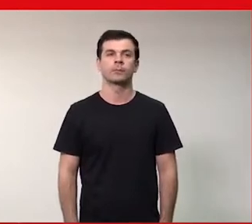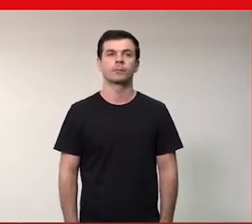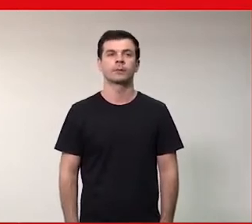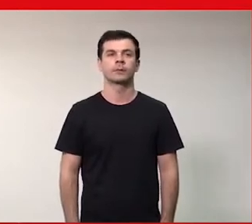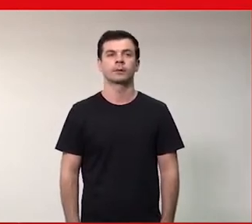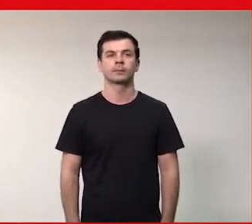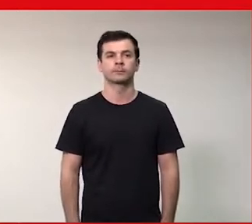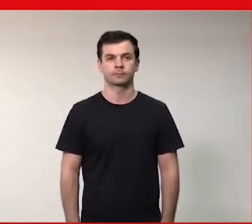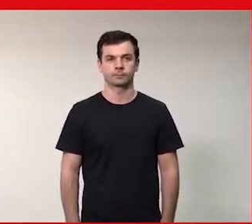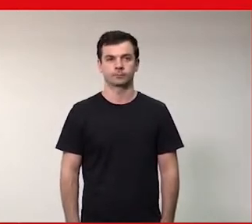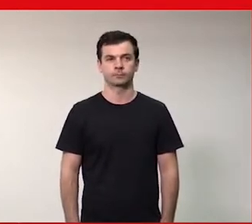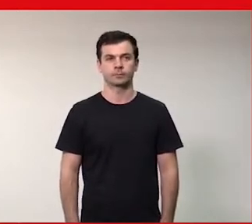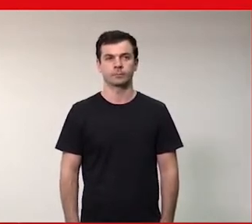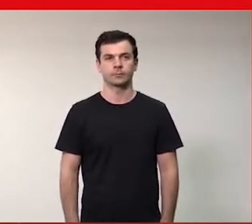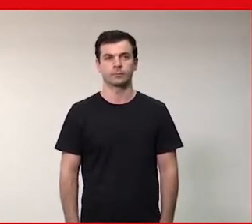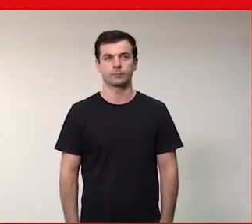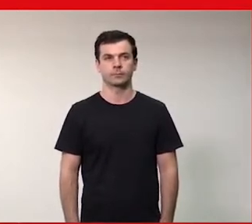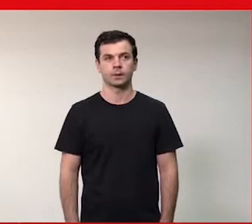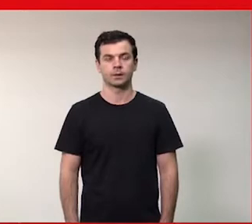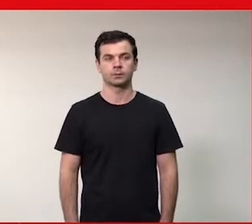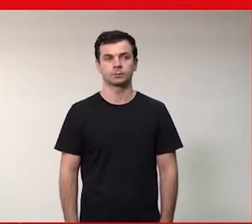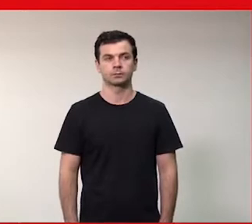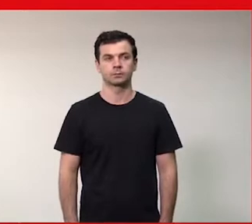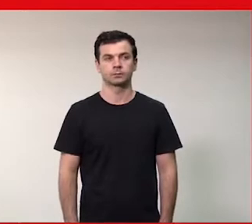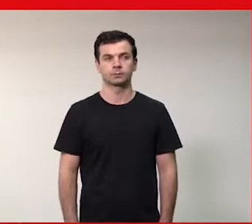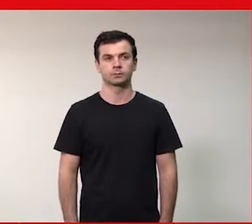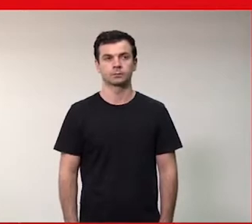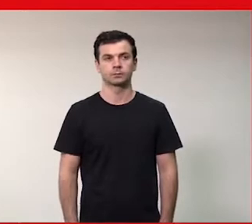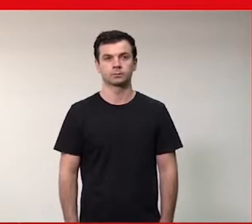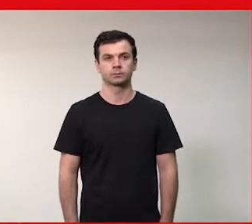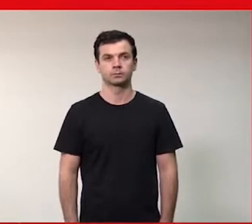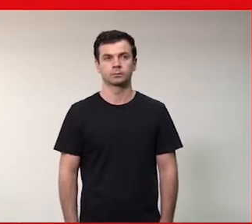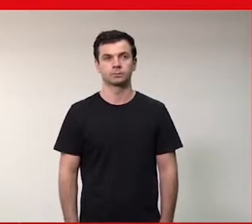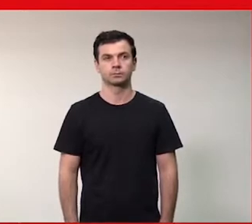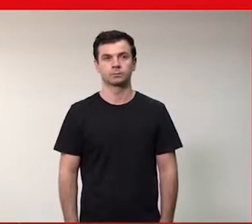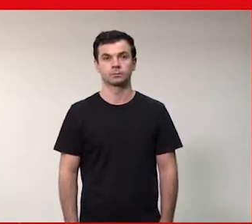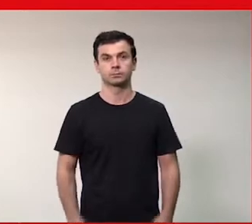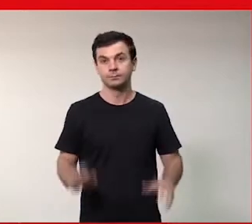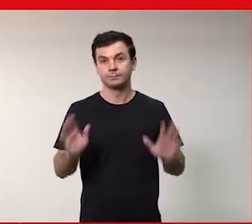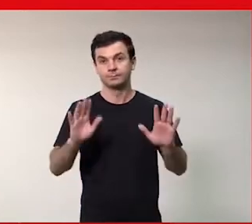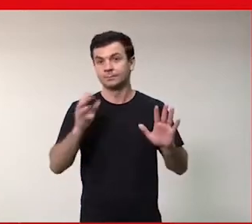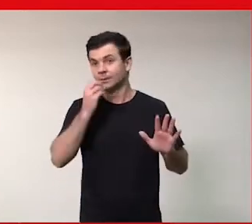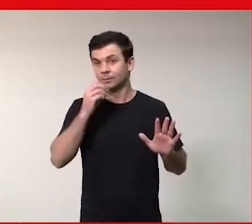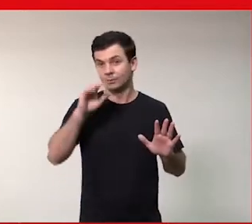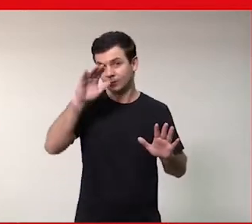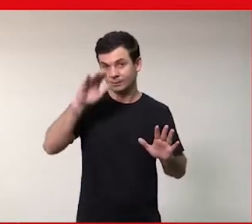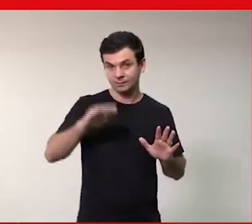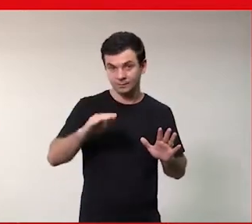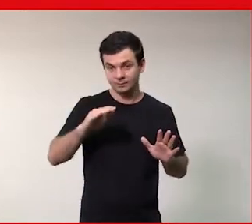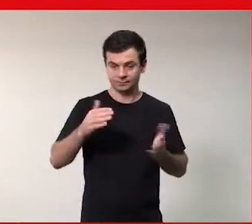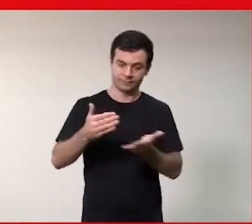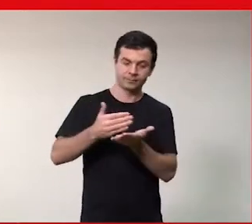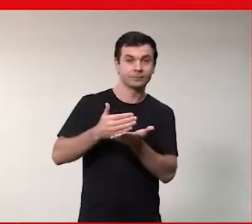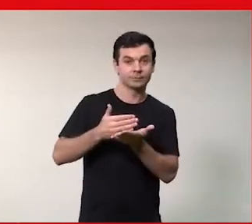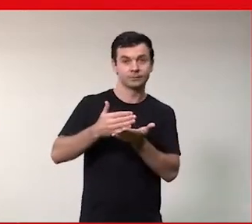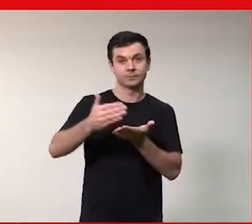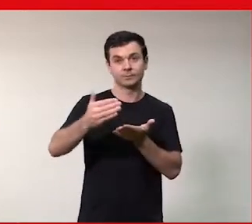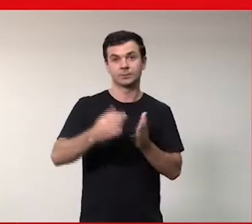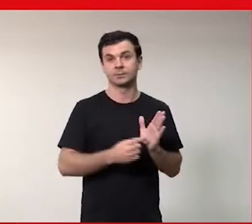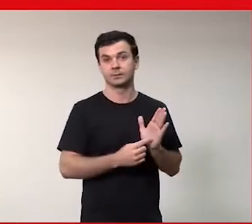Obrigada, Boa tarde. Eu vou começar apresentando,